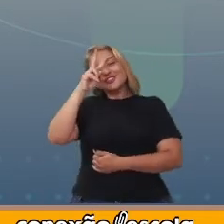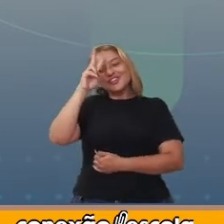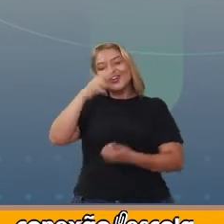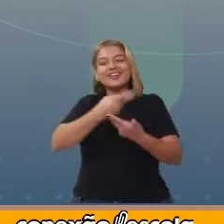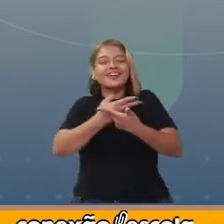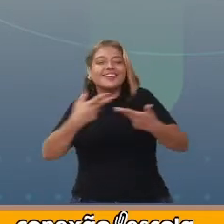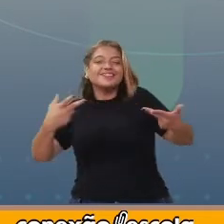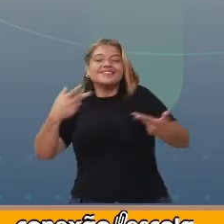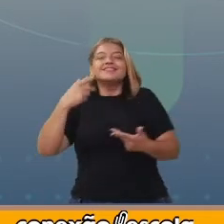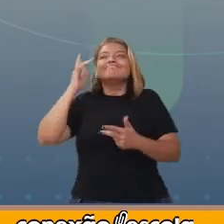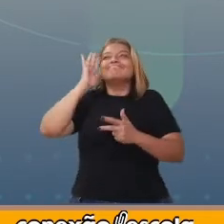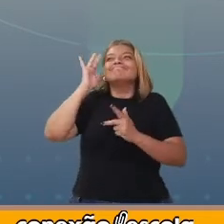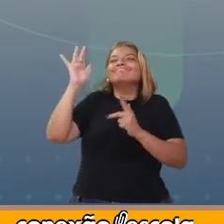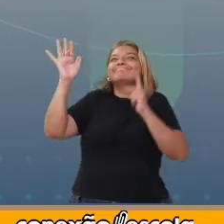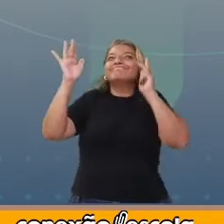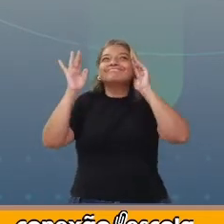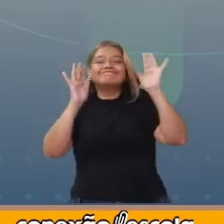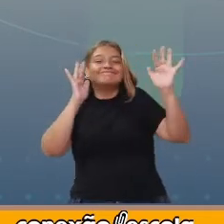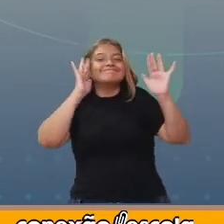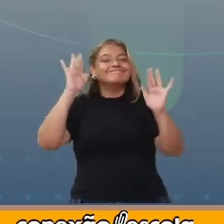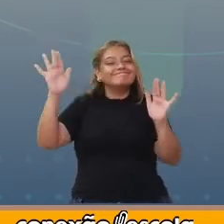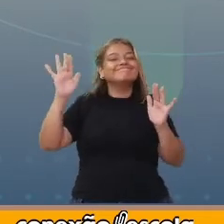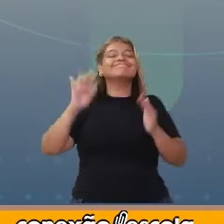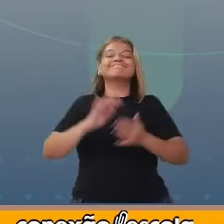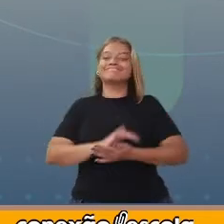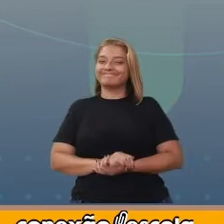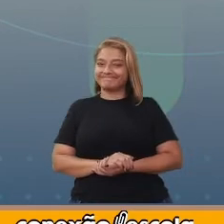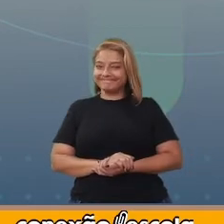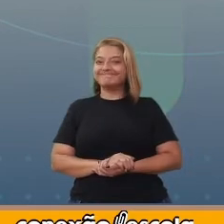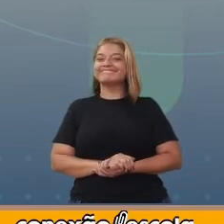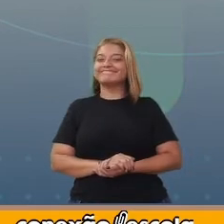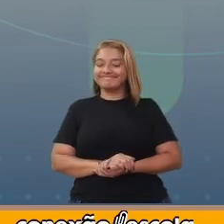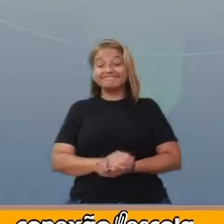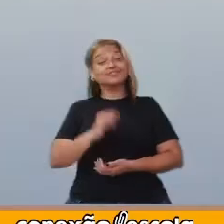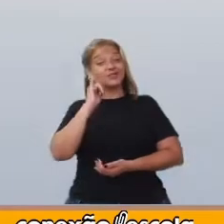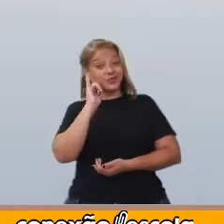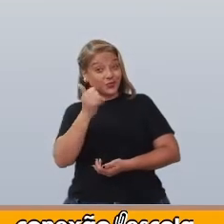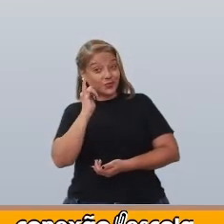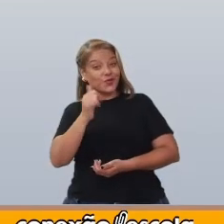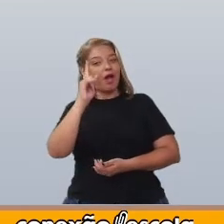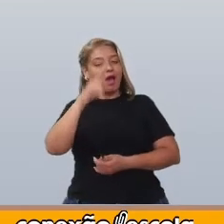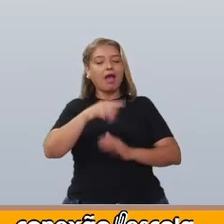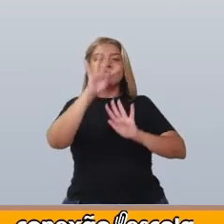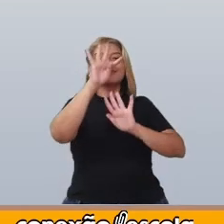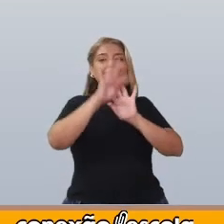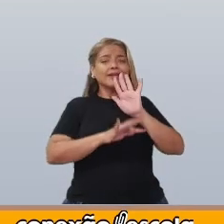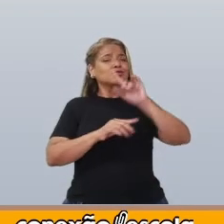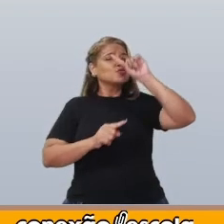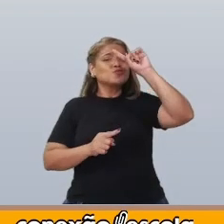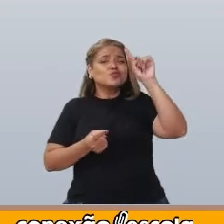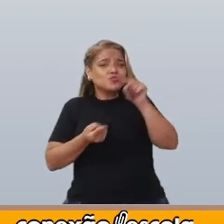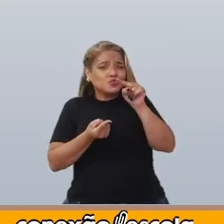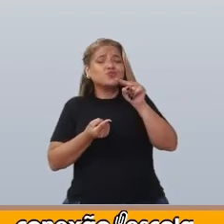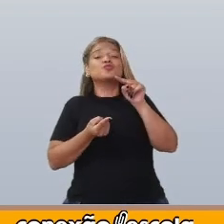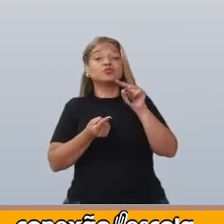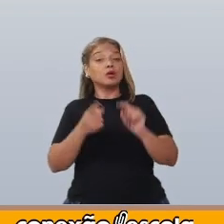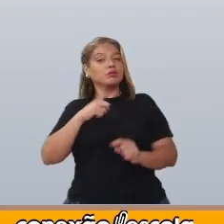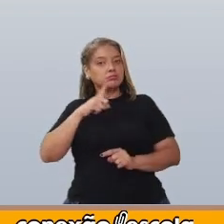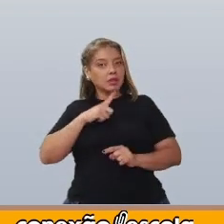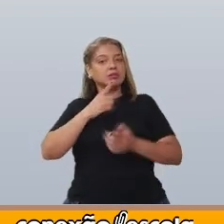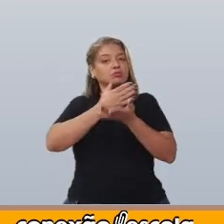ao mundo de imaginação. Pois é, o conto é um texto curto que apresenta